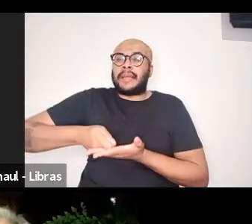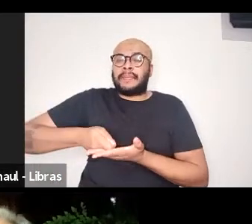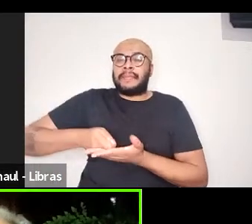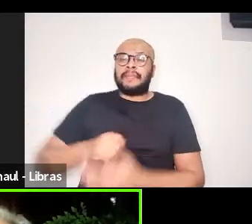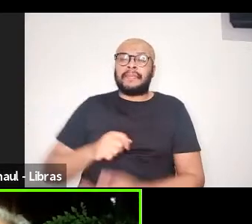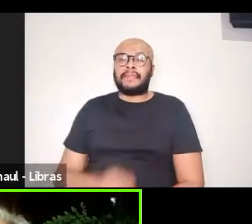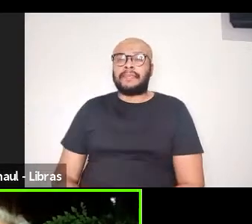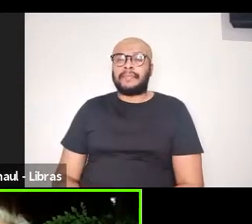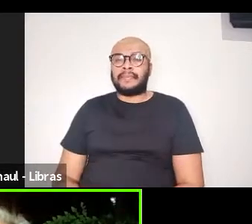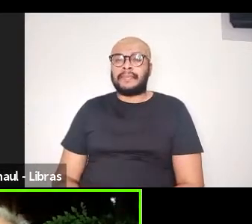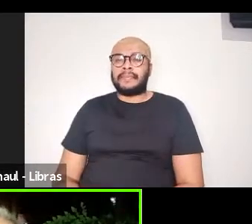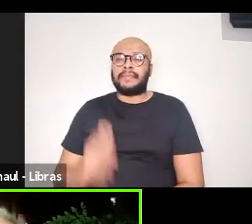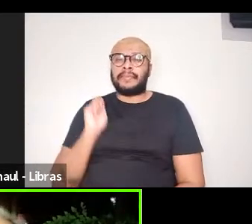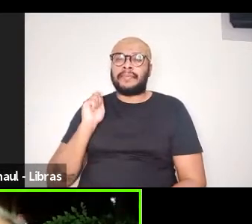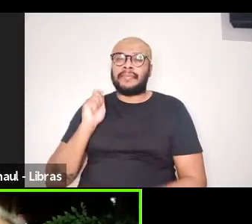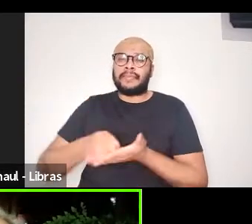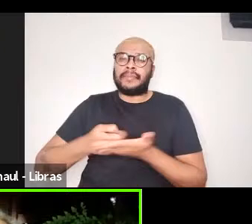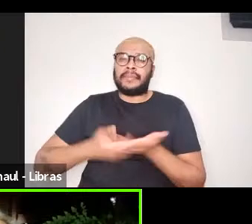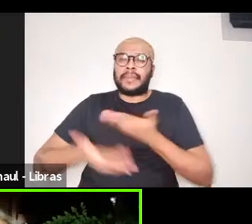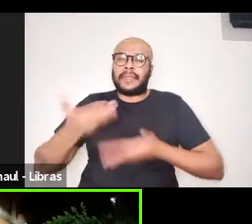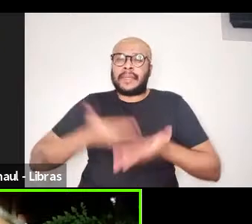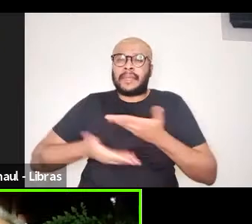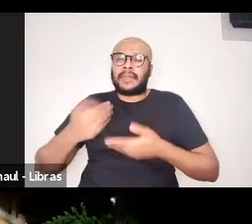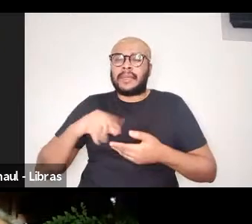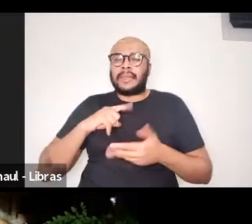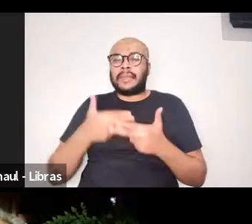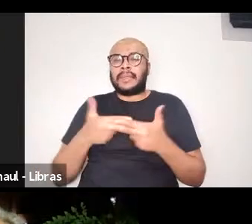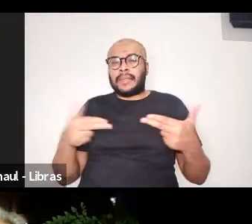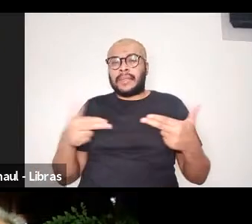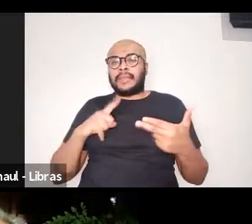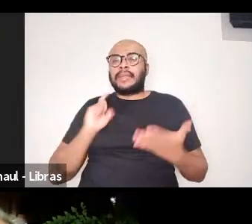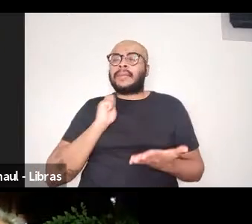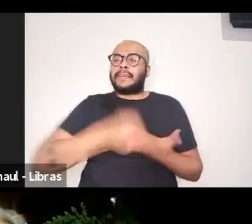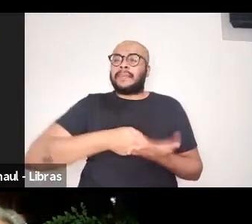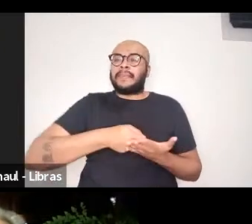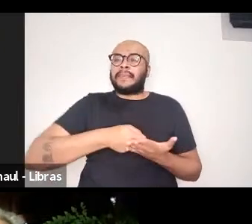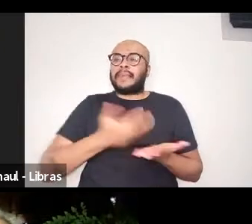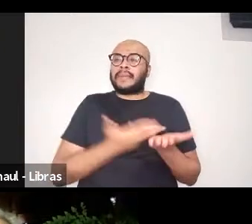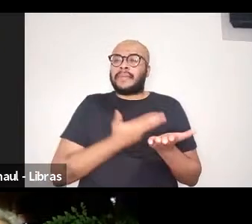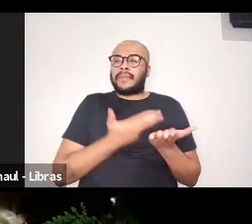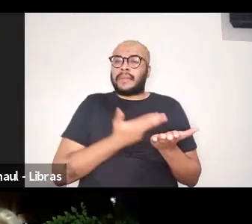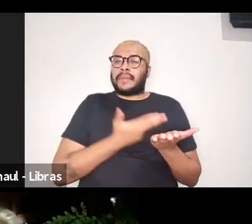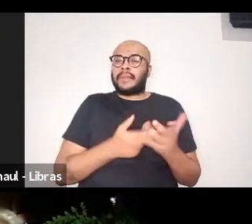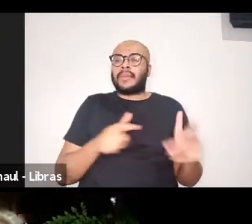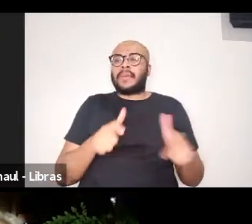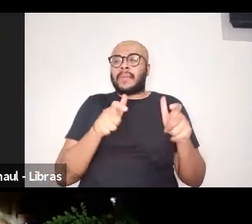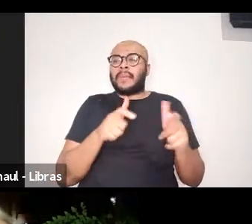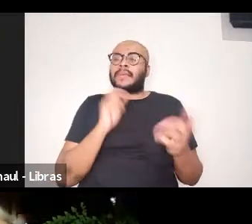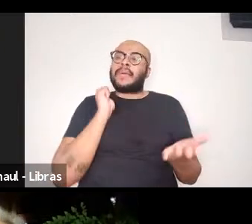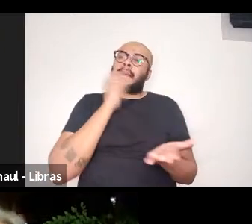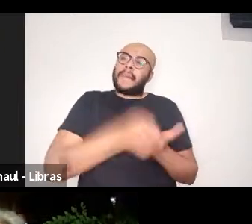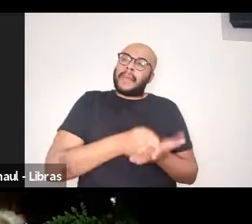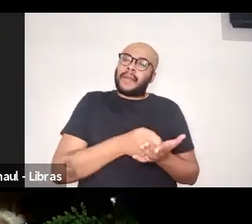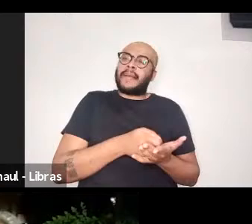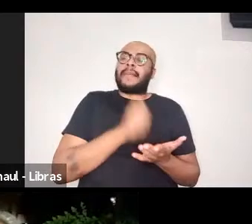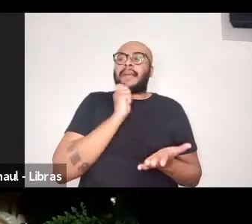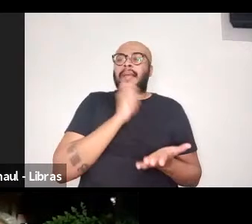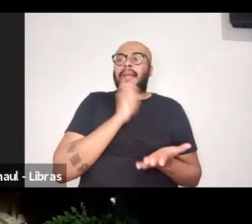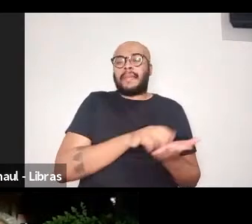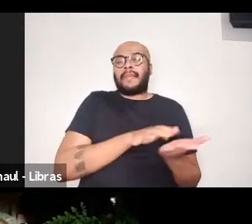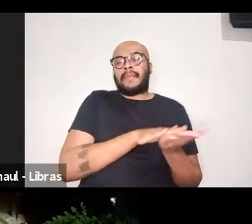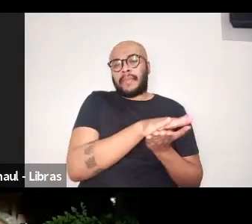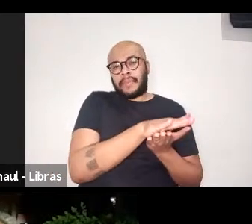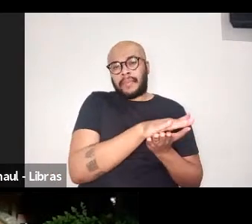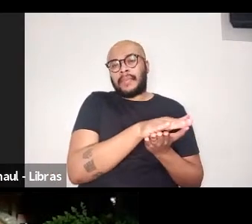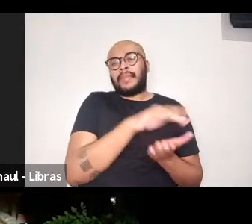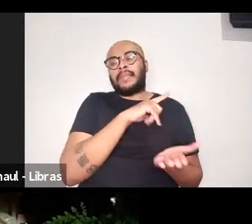troca de influências. Sim, e você comprava o seu lugar na publicação. eu entro